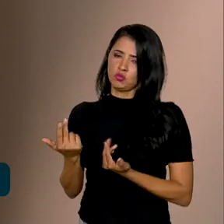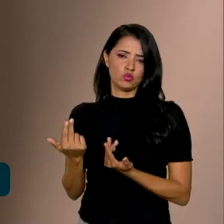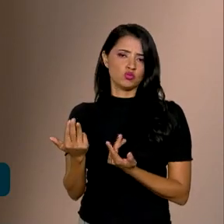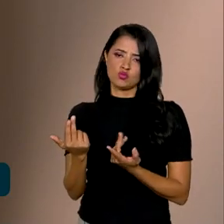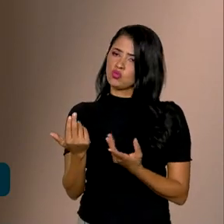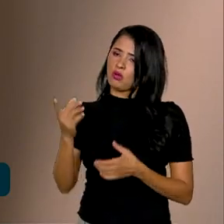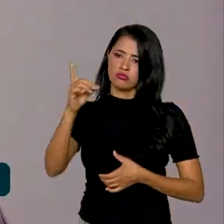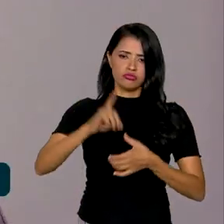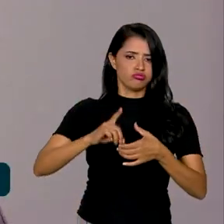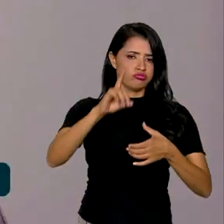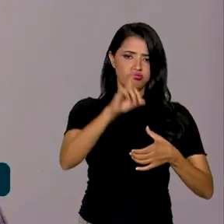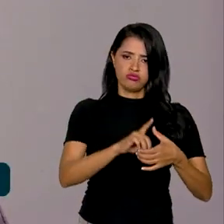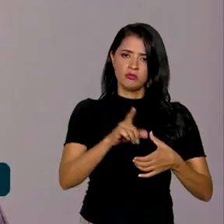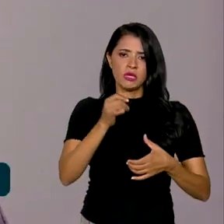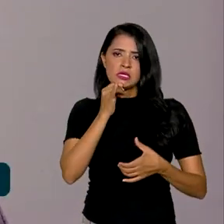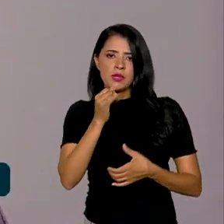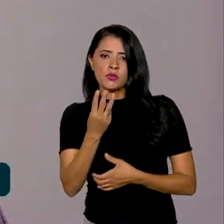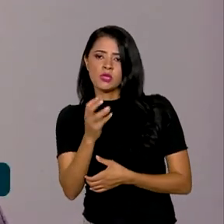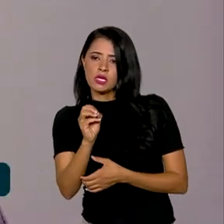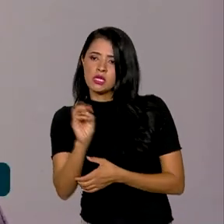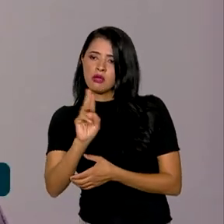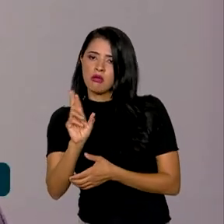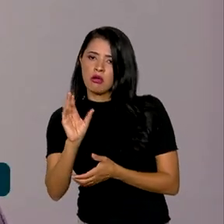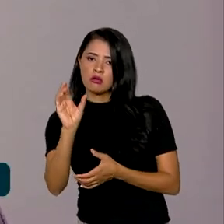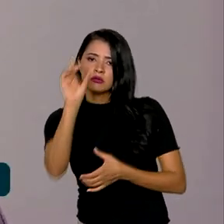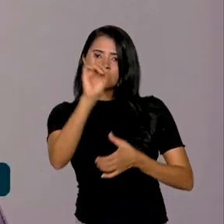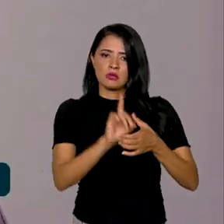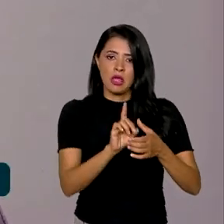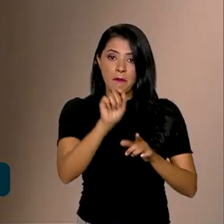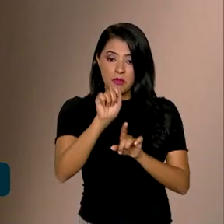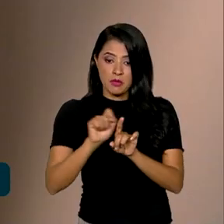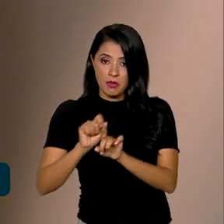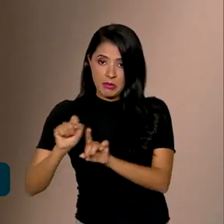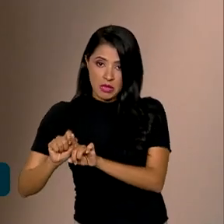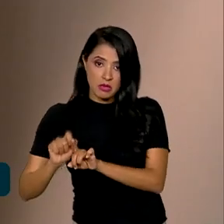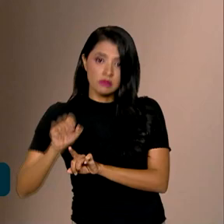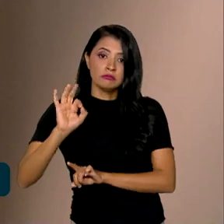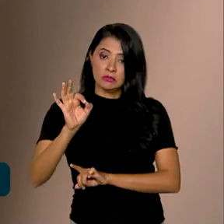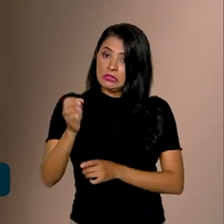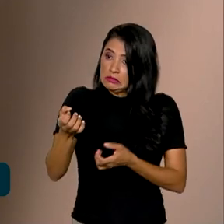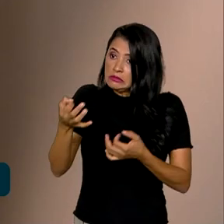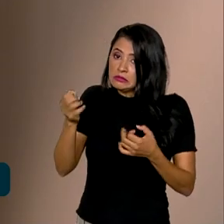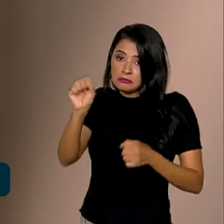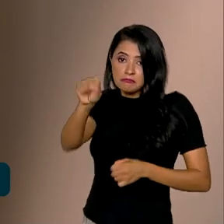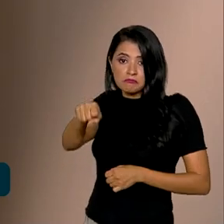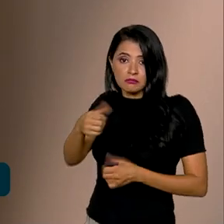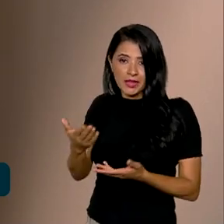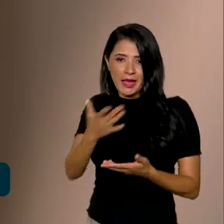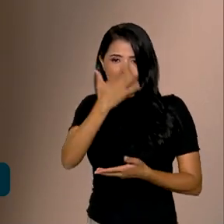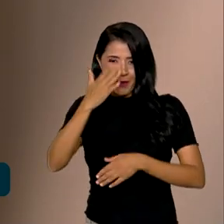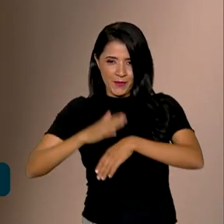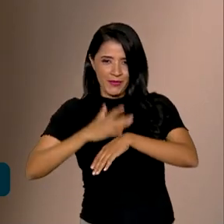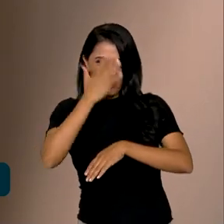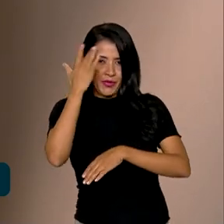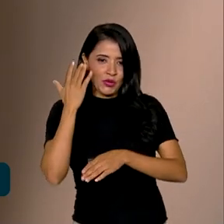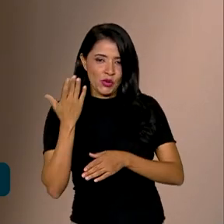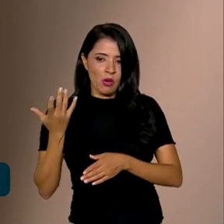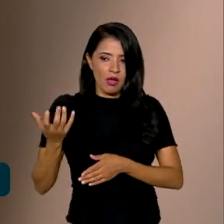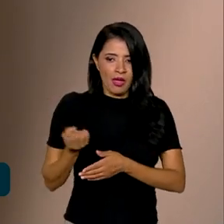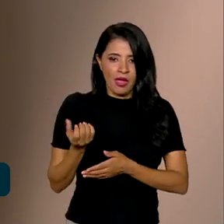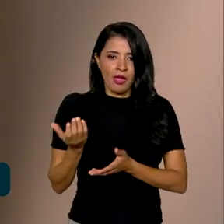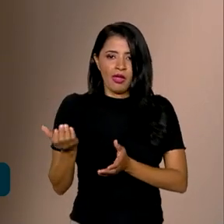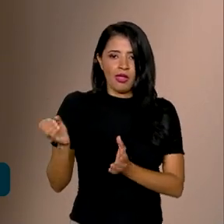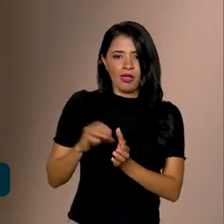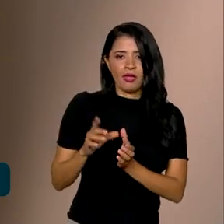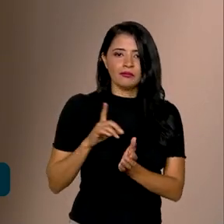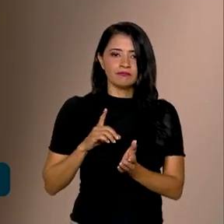Você mencionou aí, por exemplo, 30 reais mensais, então. Exatamente. Quando o investidor, quando o poupador, ele decide